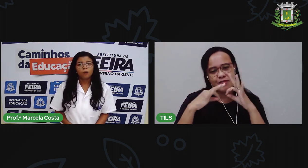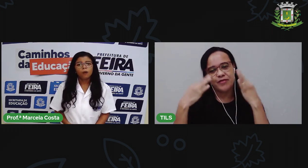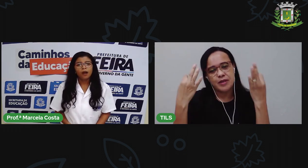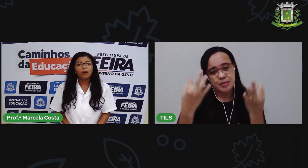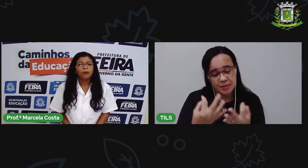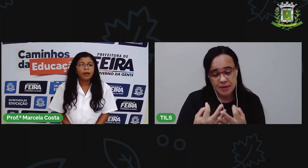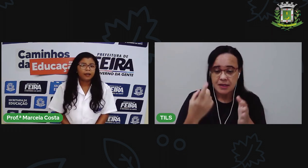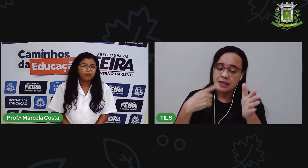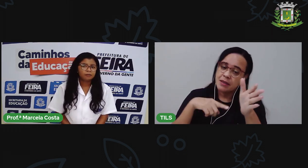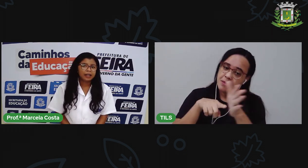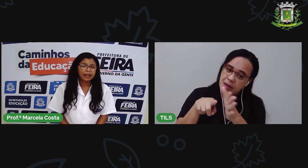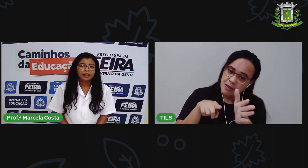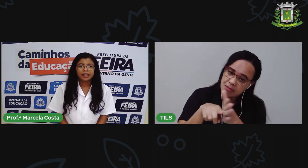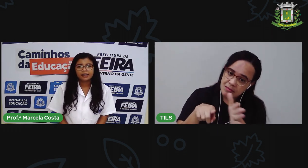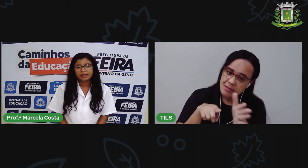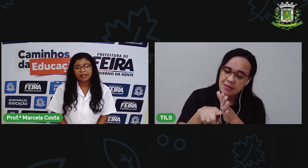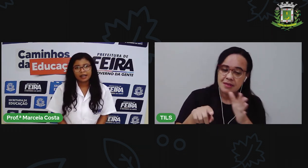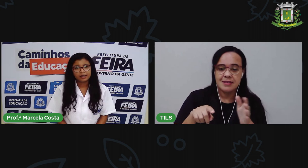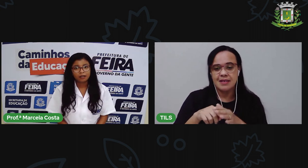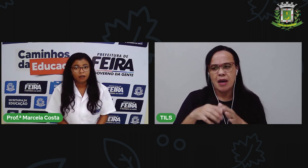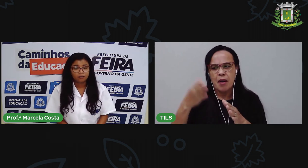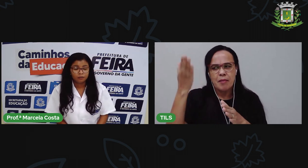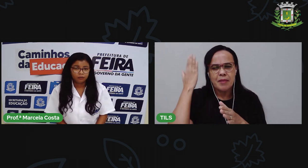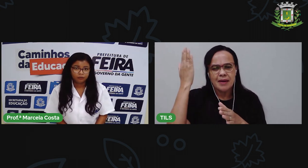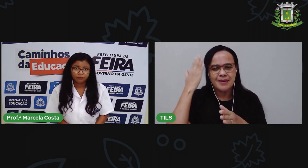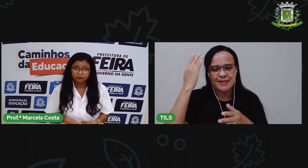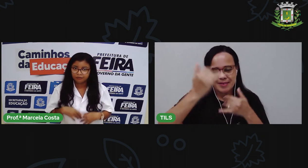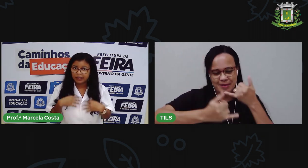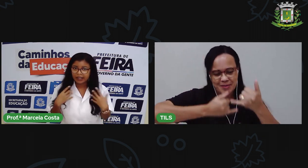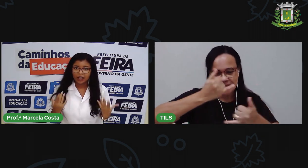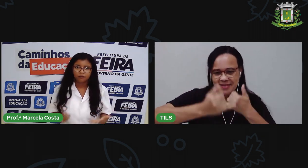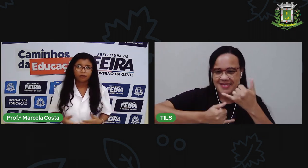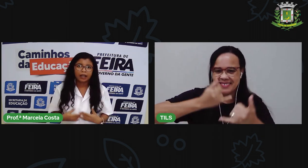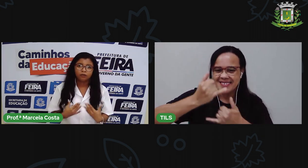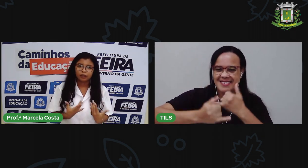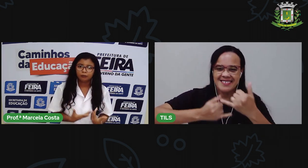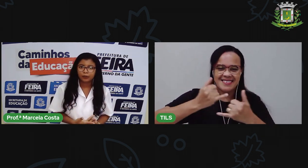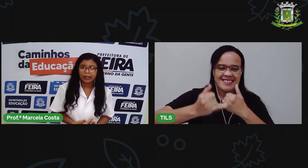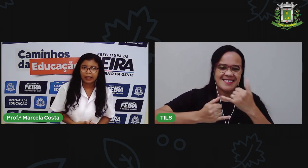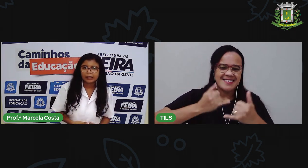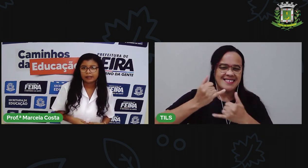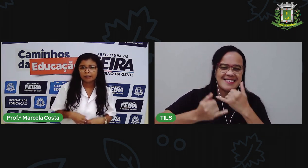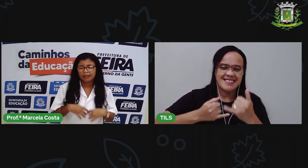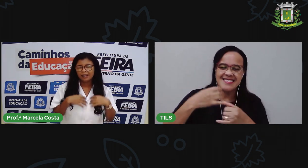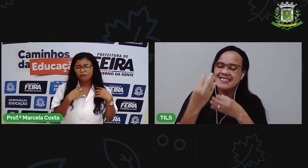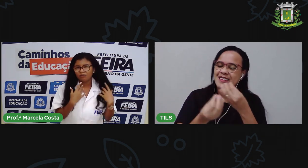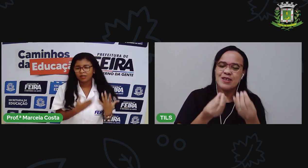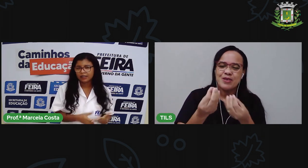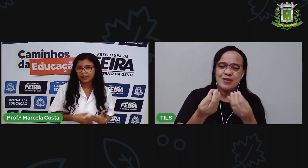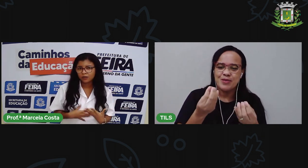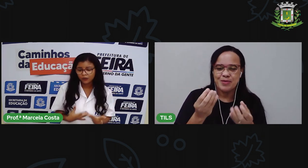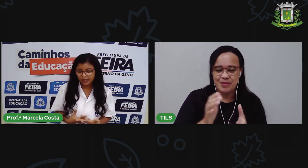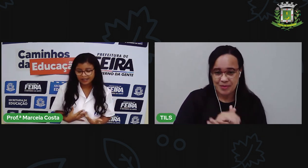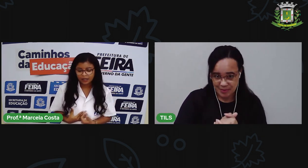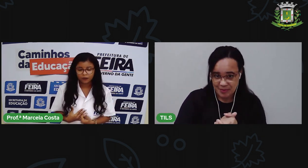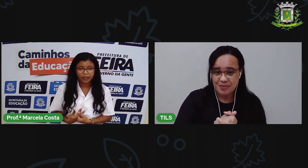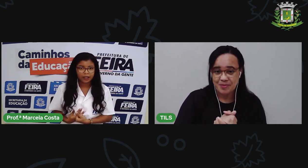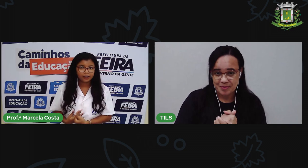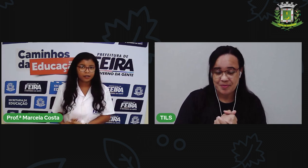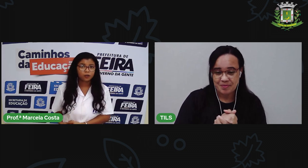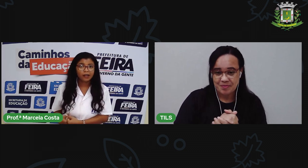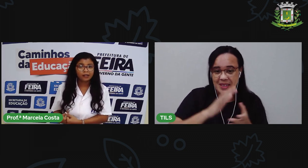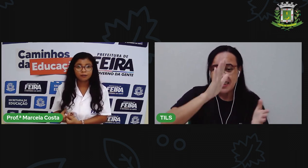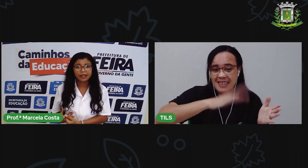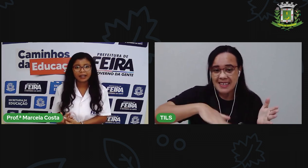qual eram as brincadeiras que eles brincavam lá no tempo deles. Né alguns anos atrás quando eles eram